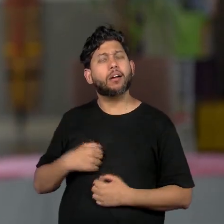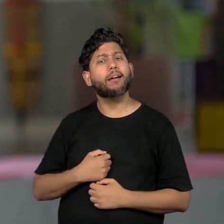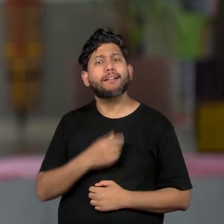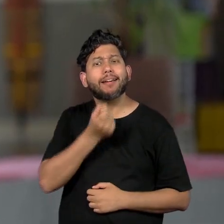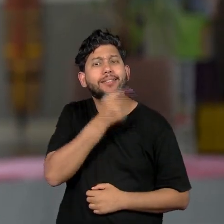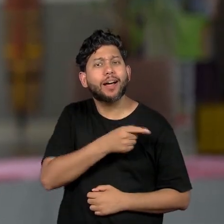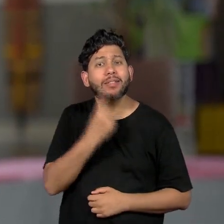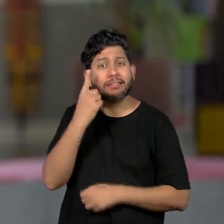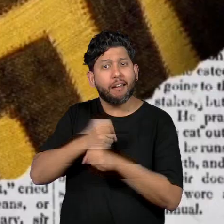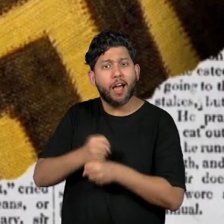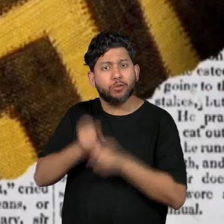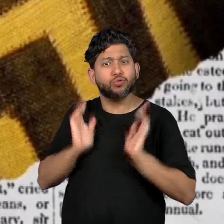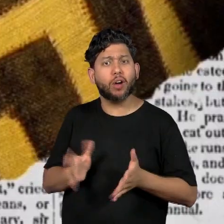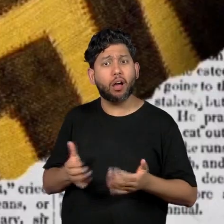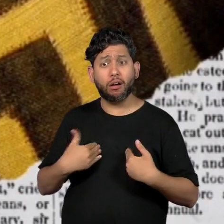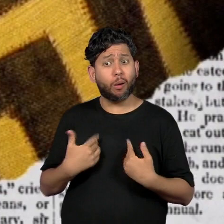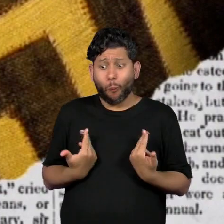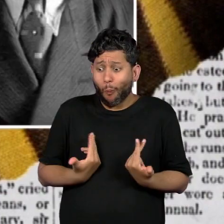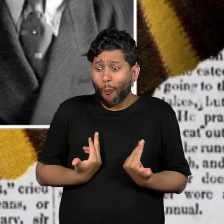acontecendo a mesma coisa.